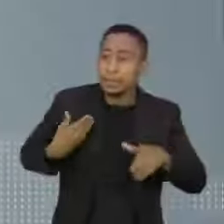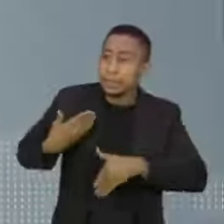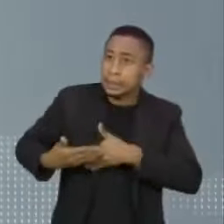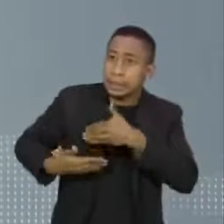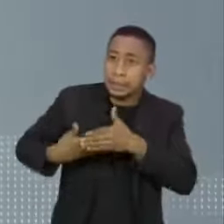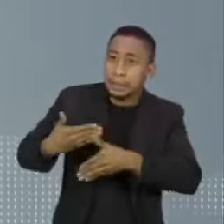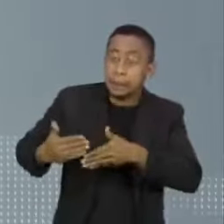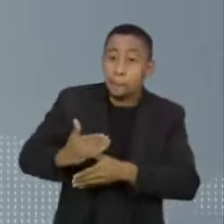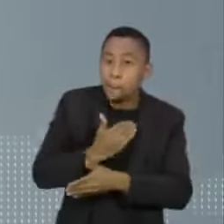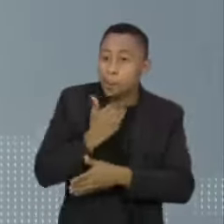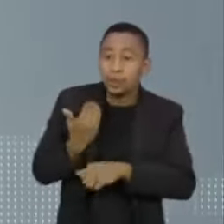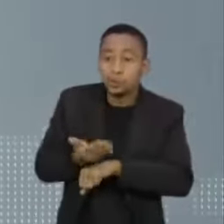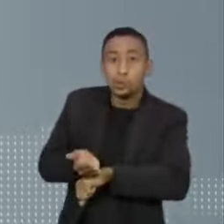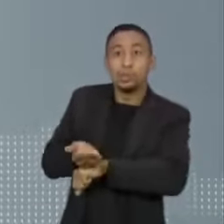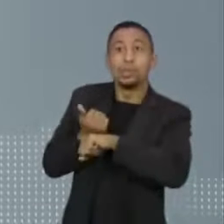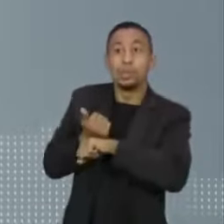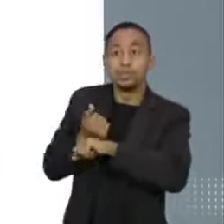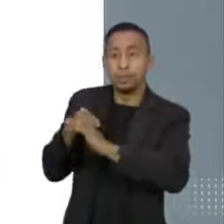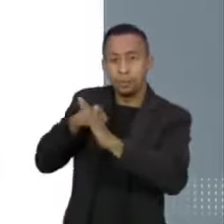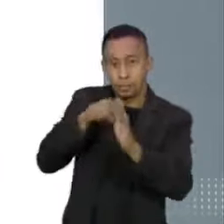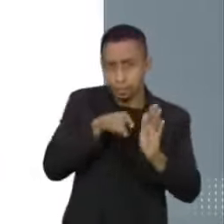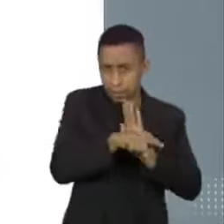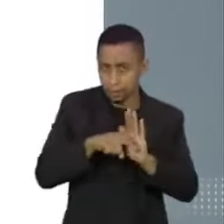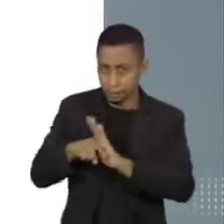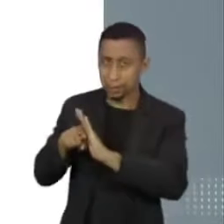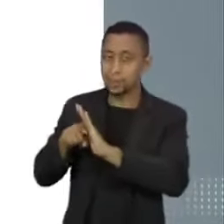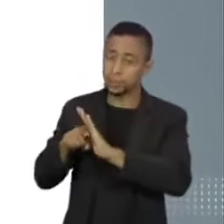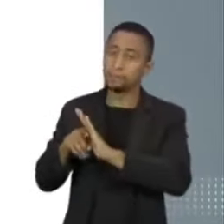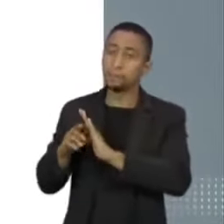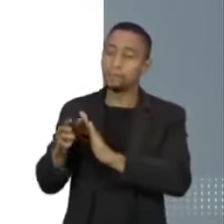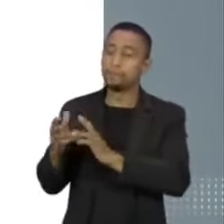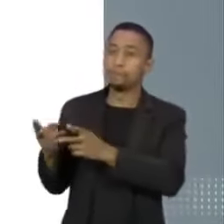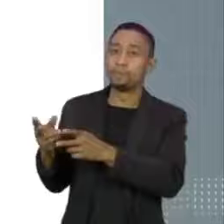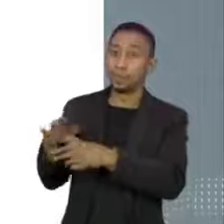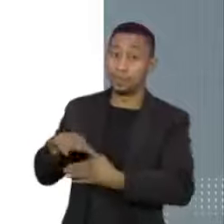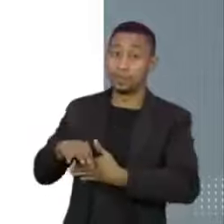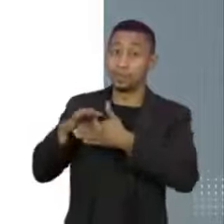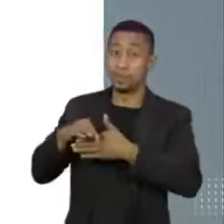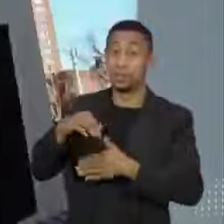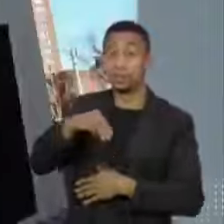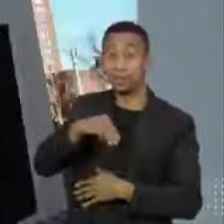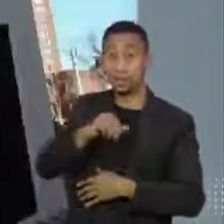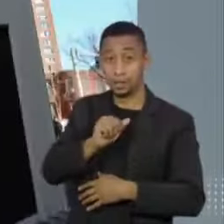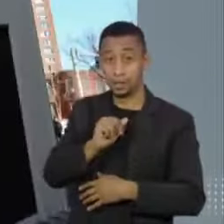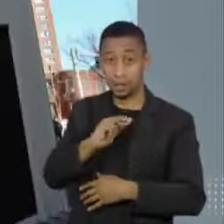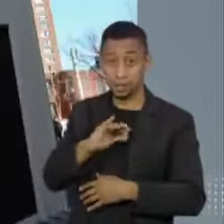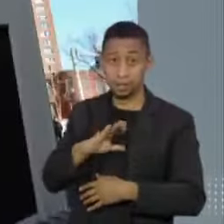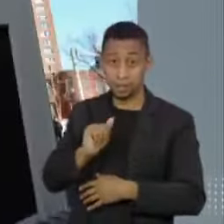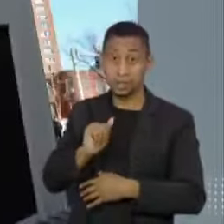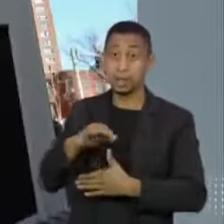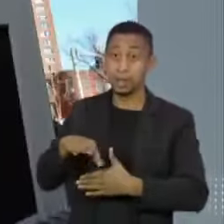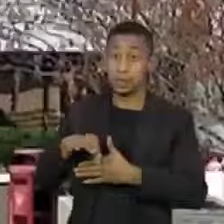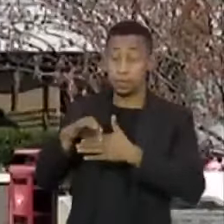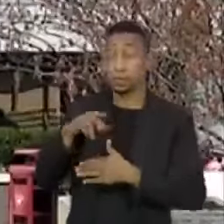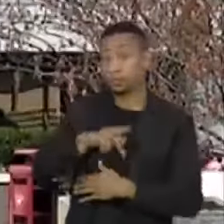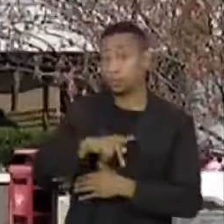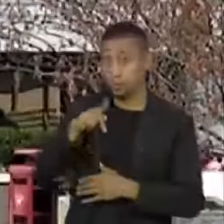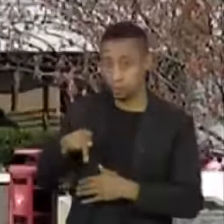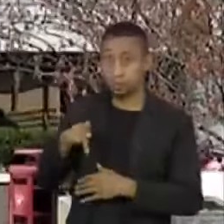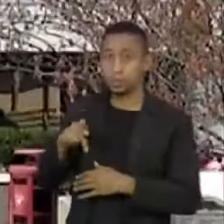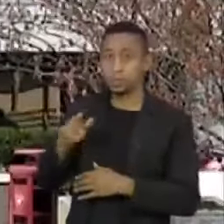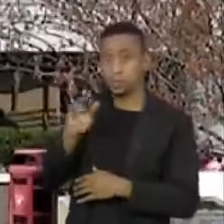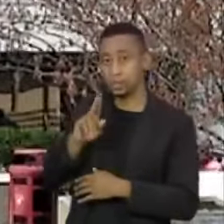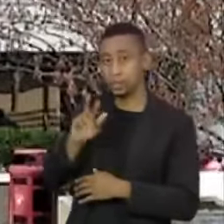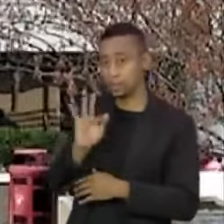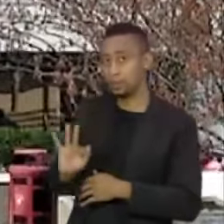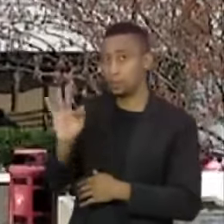por uma equipe de pesquisadores liderados pela demógrafa brasileira Márcia Castro, professora da Faculdade de Saúde Pública